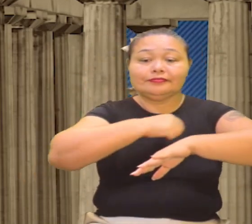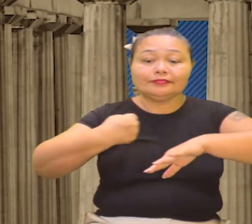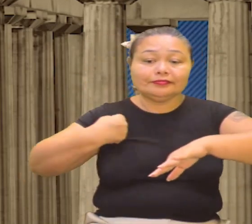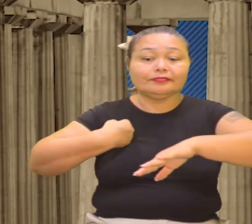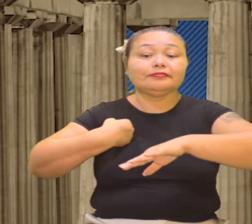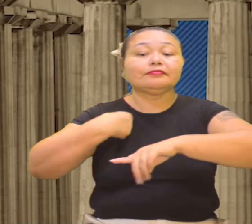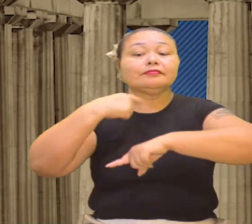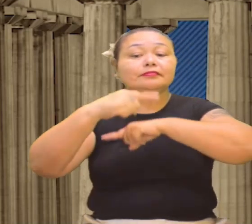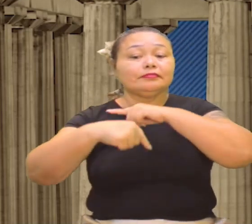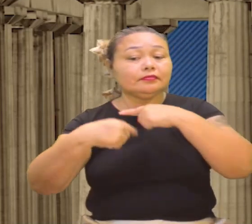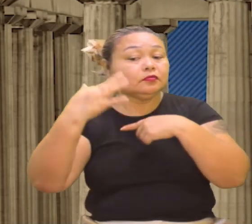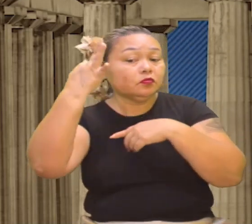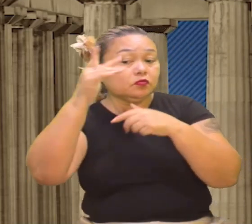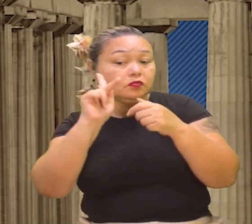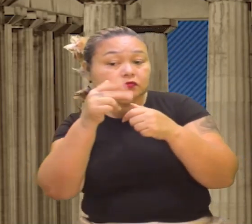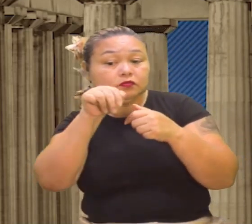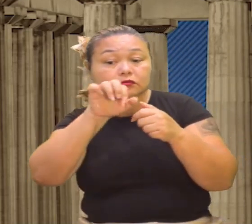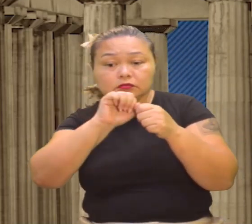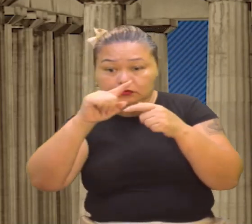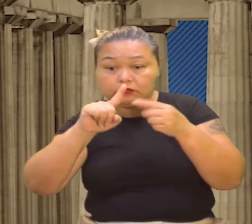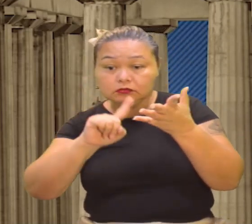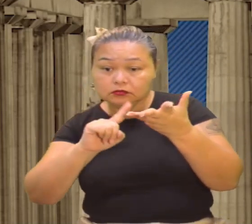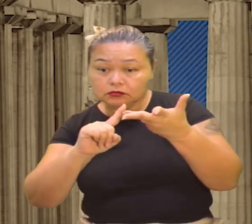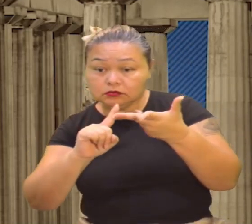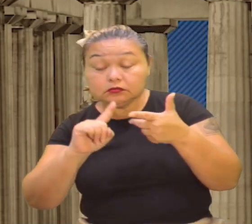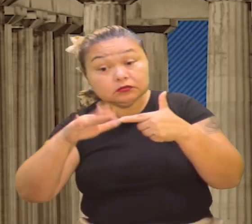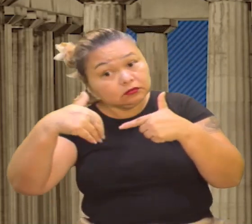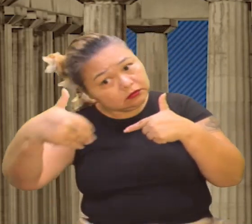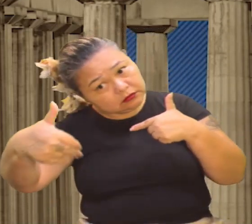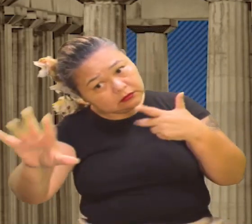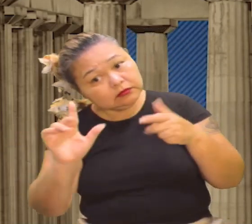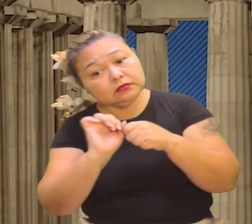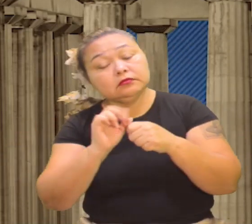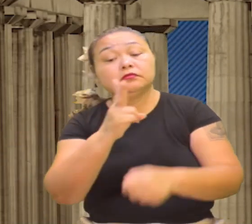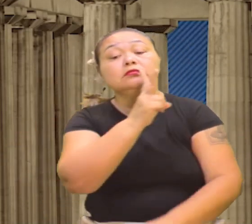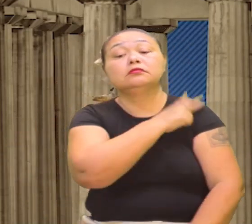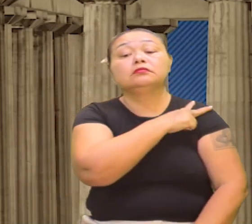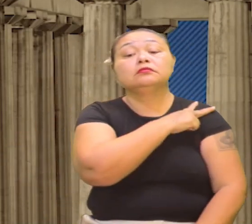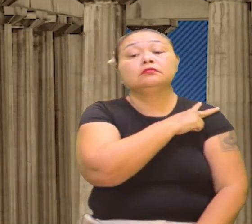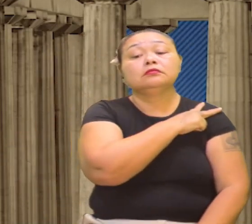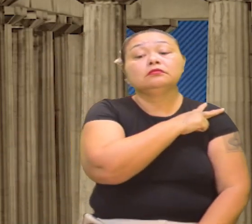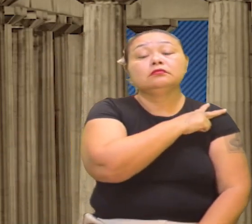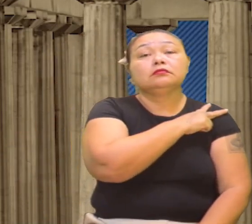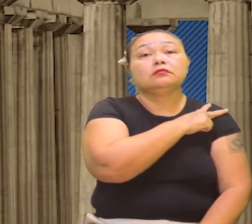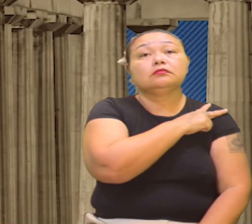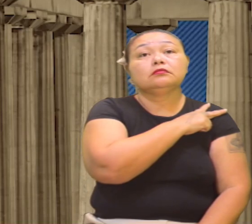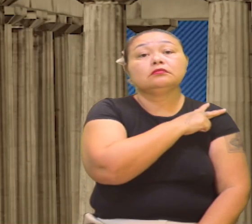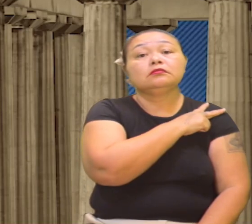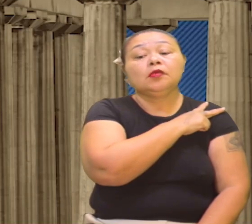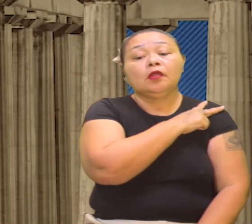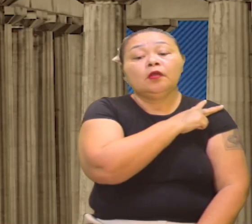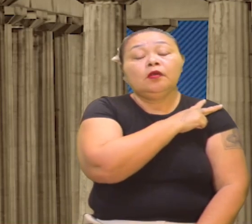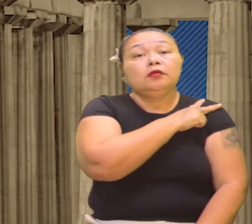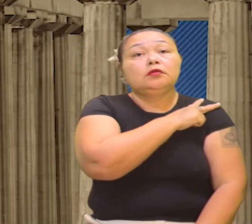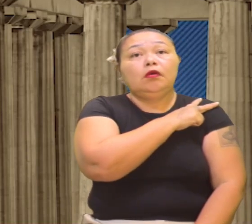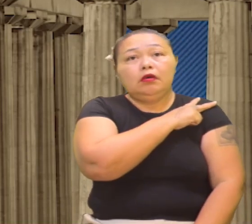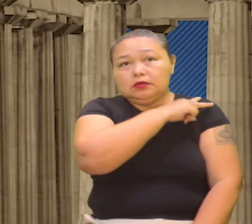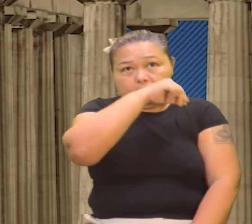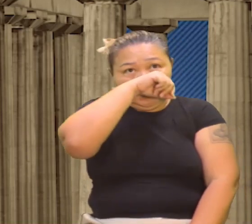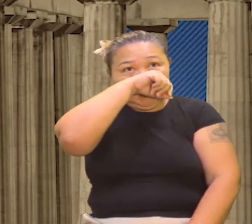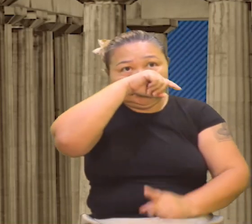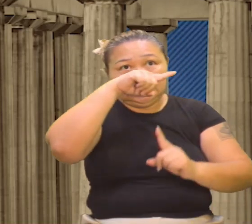socrático, helenismo, etc. Aí, lá pelo segundo ano, trouxemos os tipos de